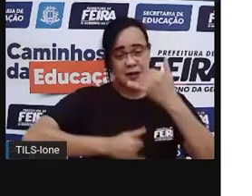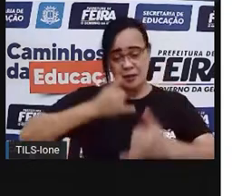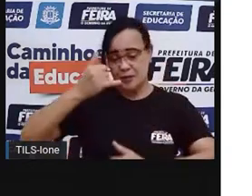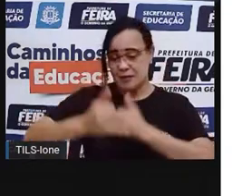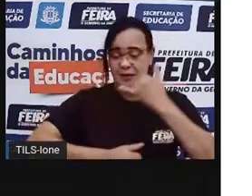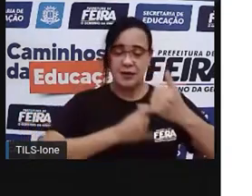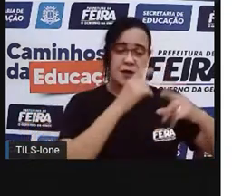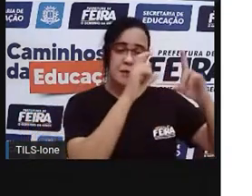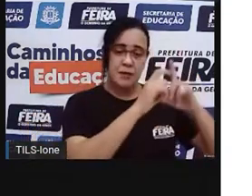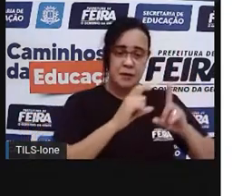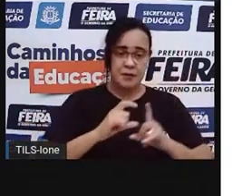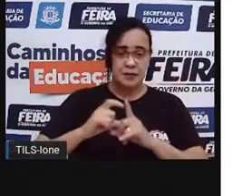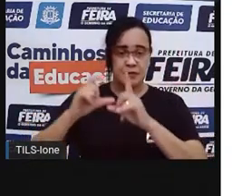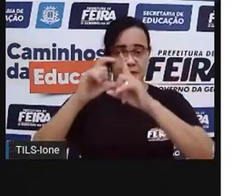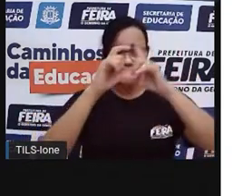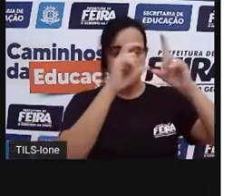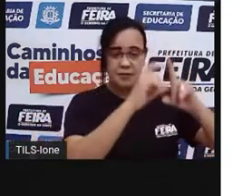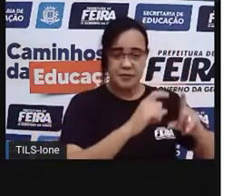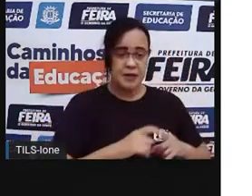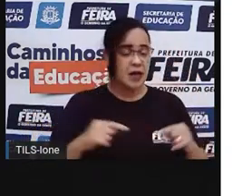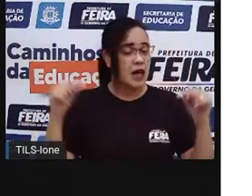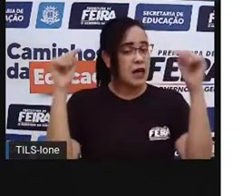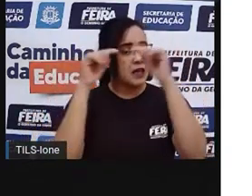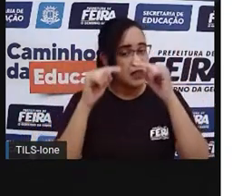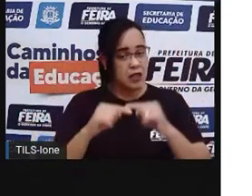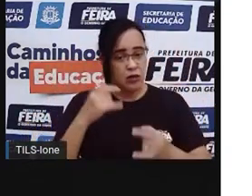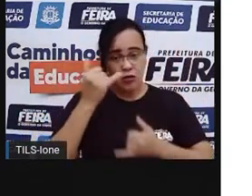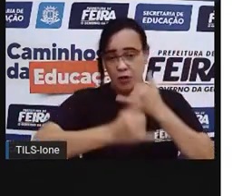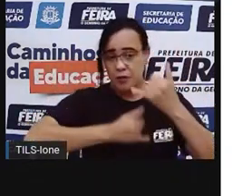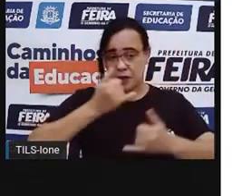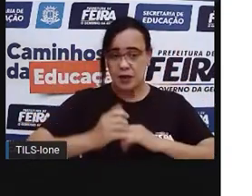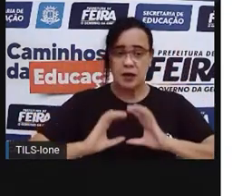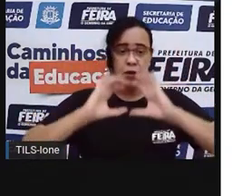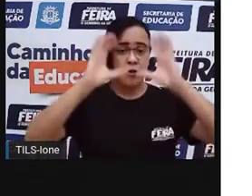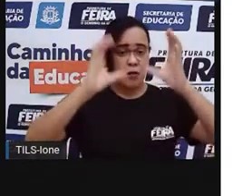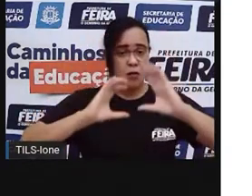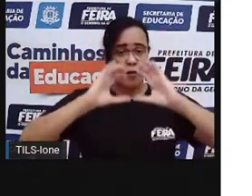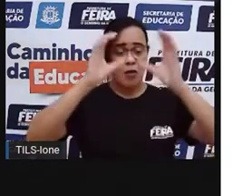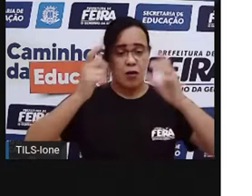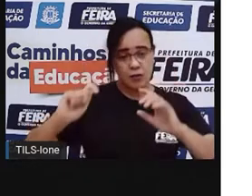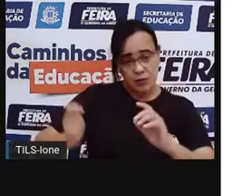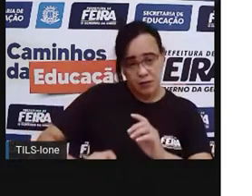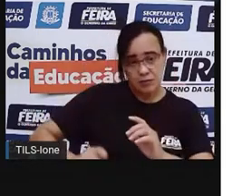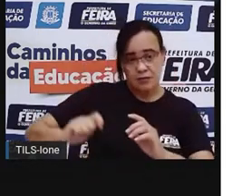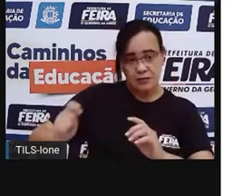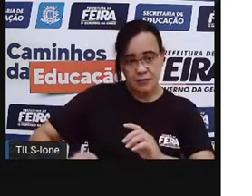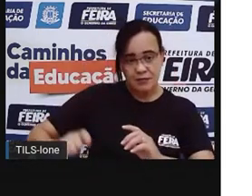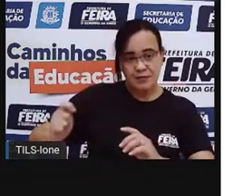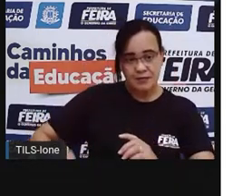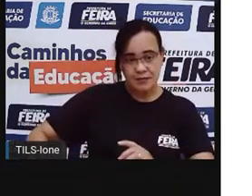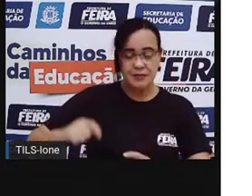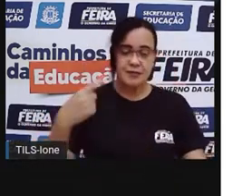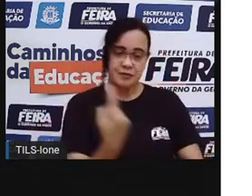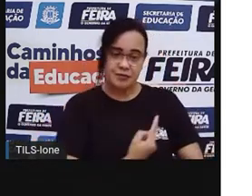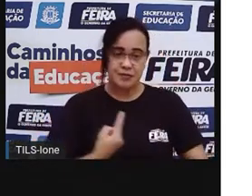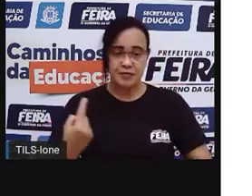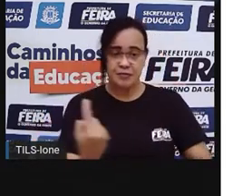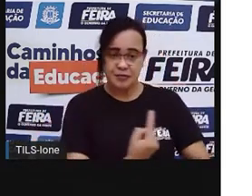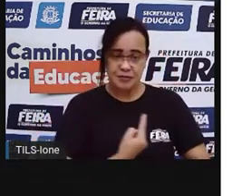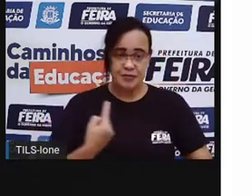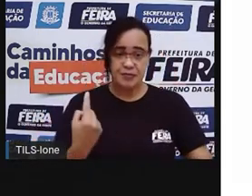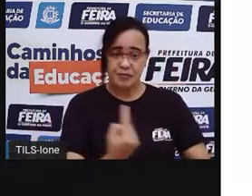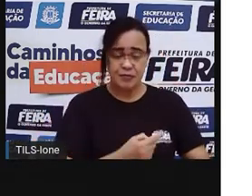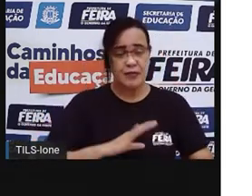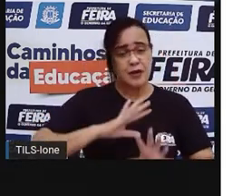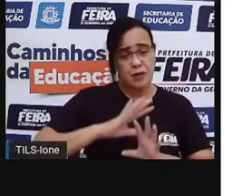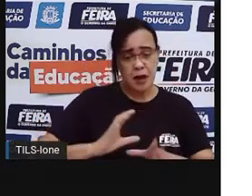Como se brinca com bola Papagaio e peão Só que bola Papagaio e peão